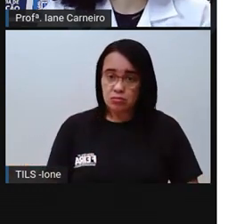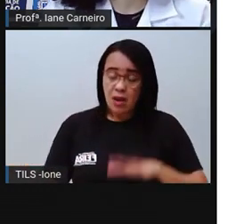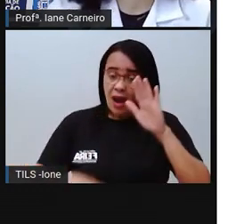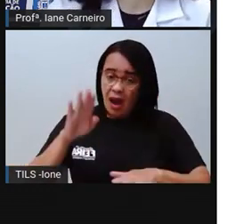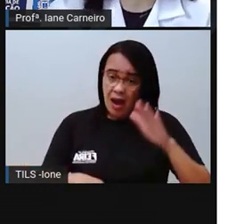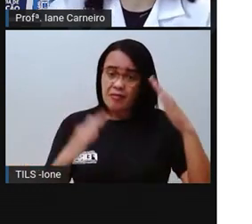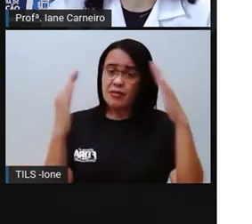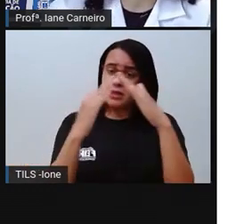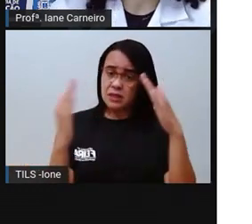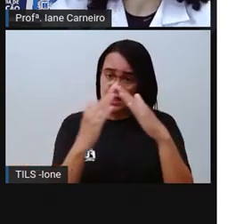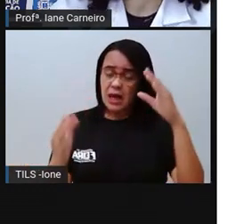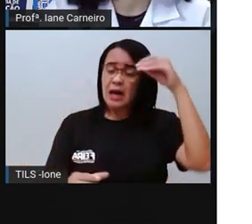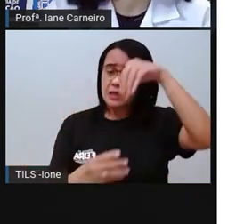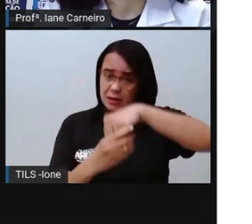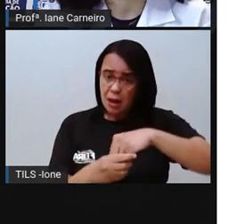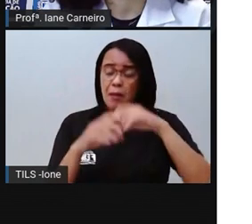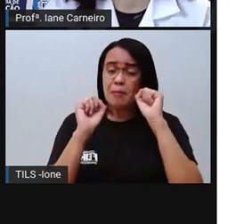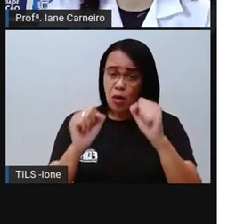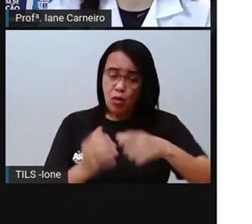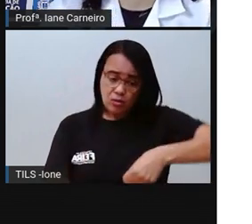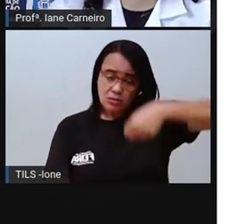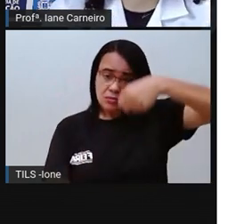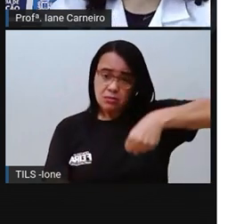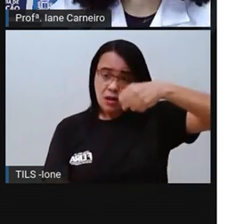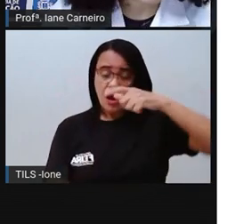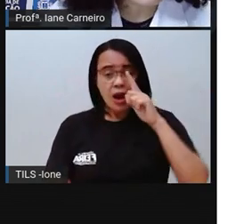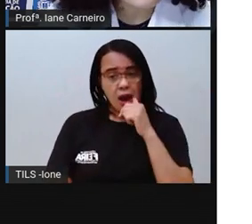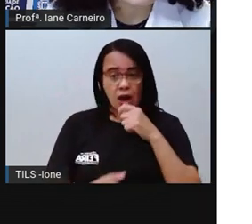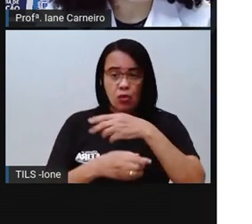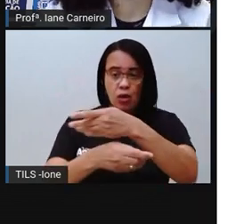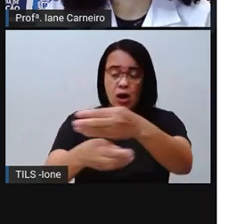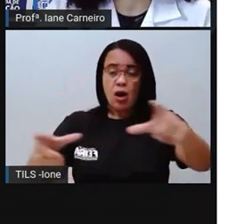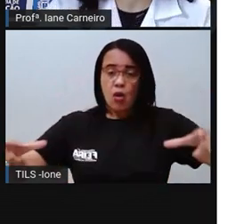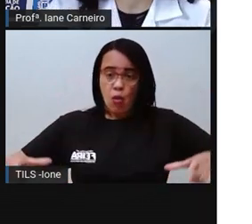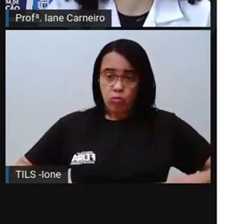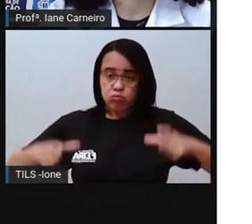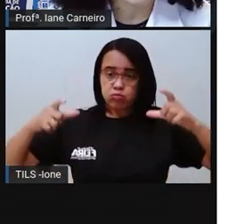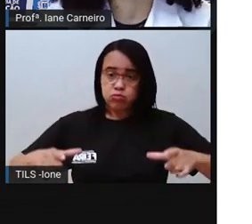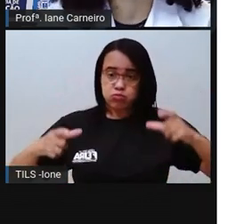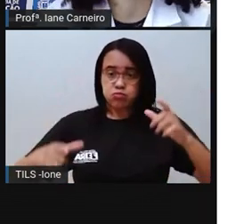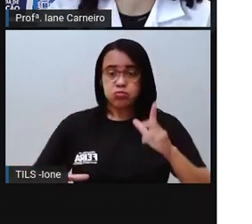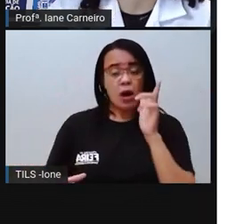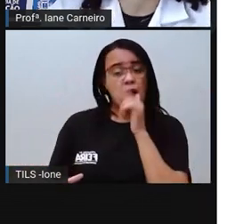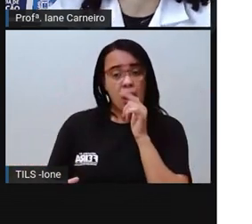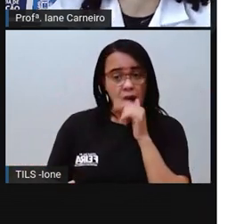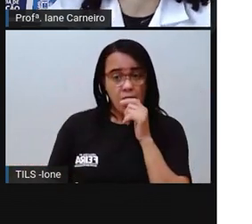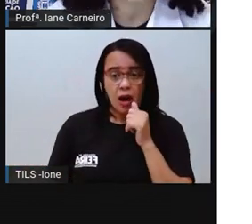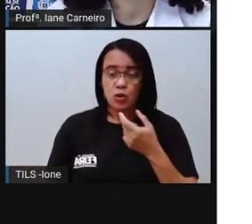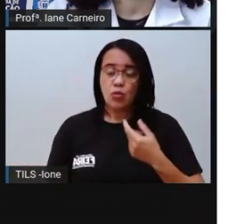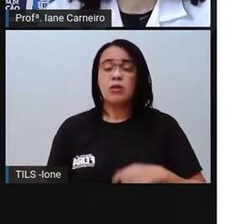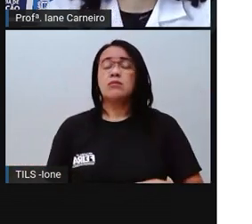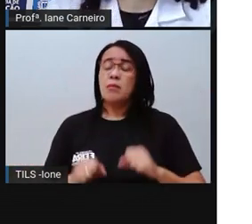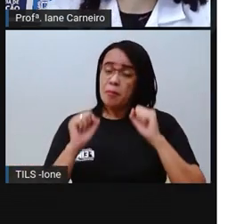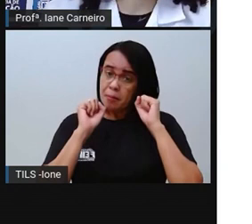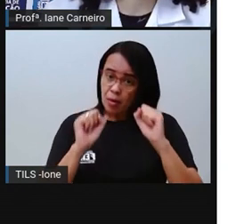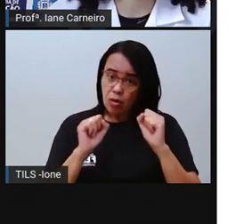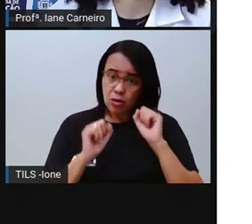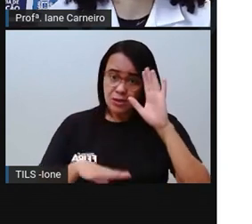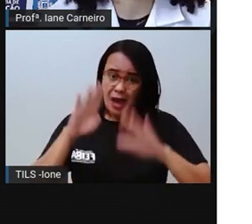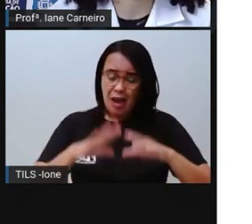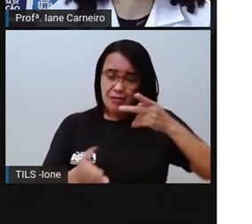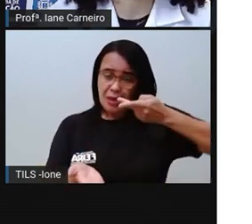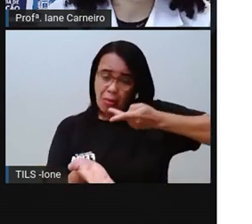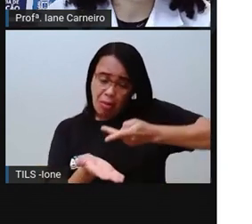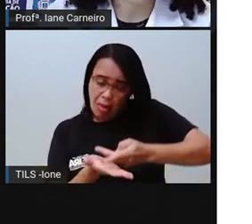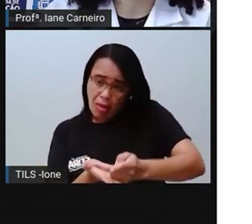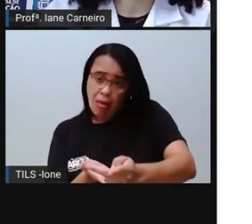casa, né? Com balde, com a bacia. Então, fala com a mamãe, com o papai que não pode deixar a bacia com água em casos que tenham